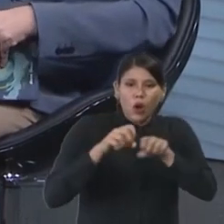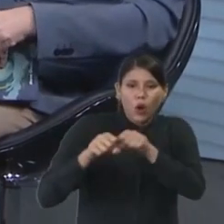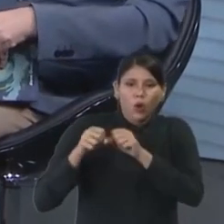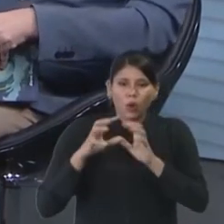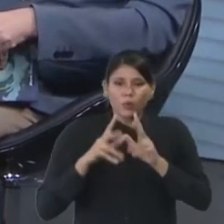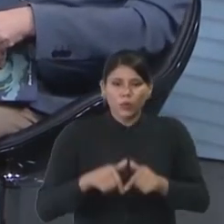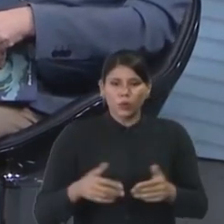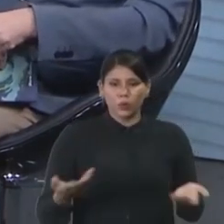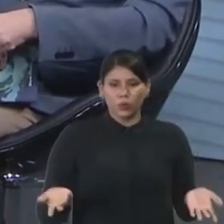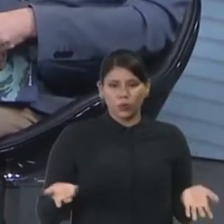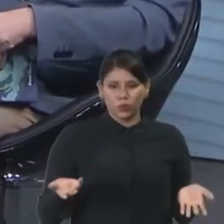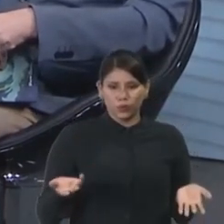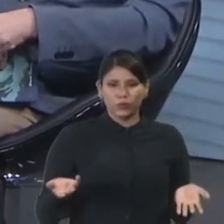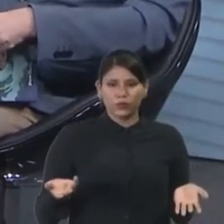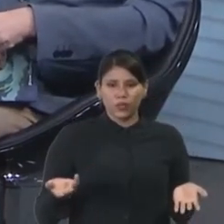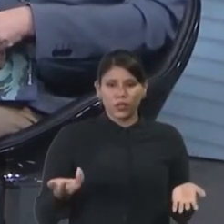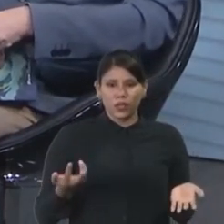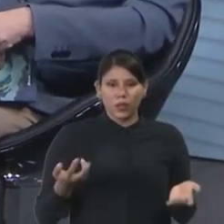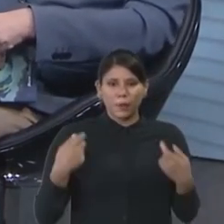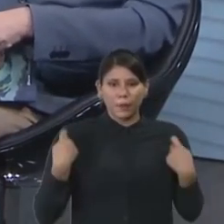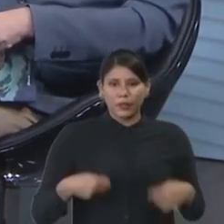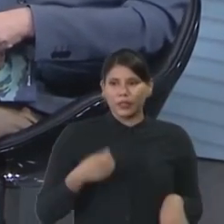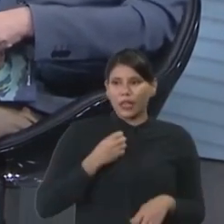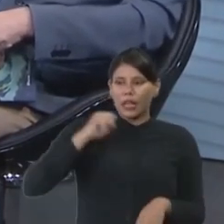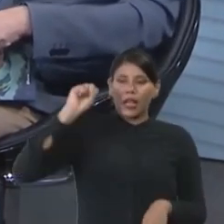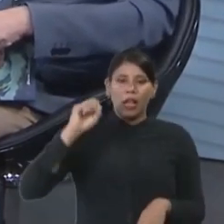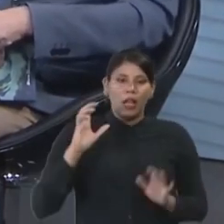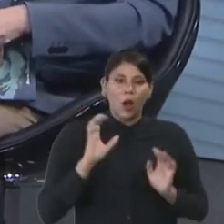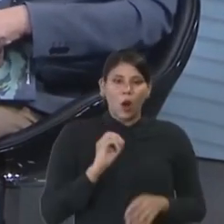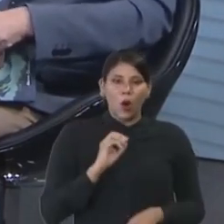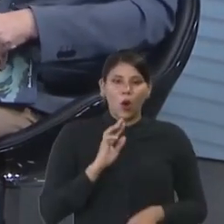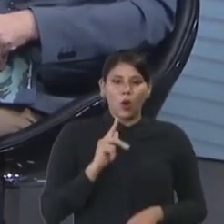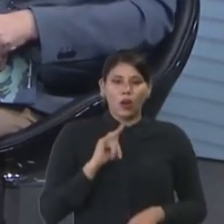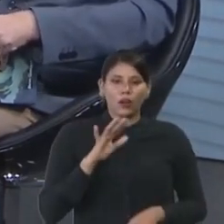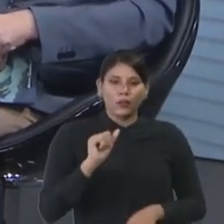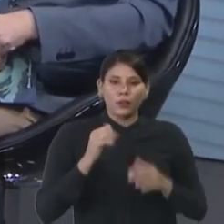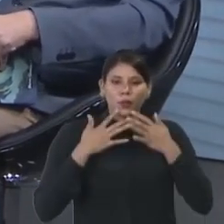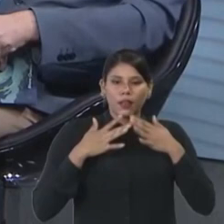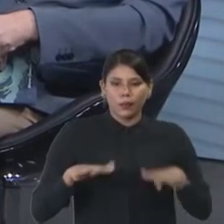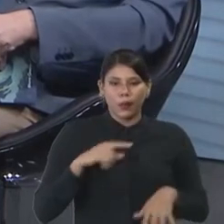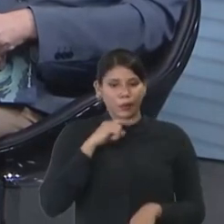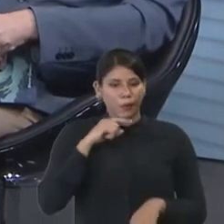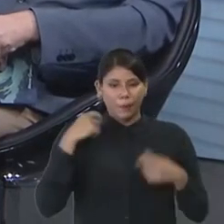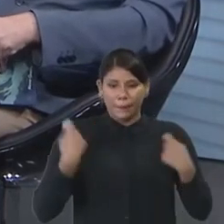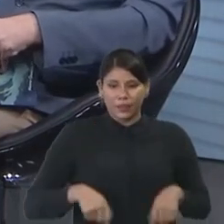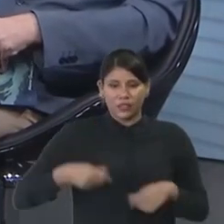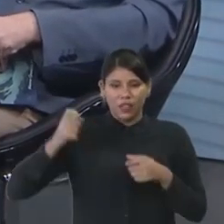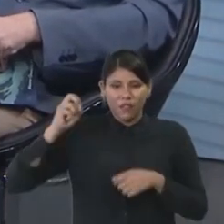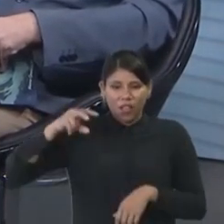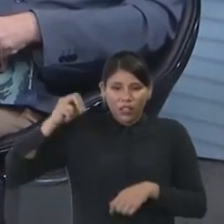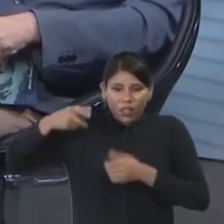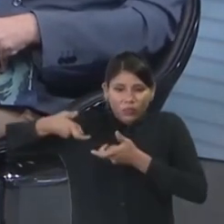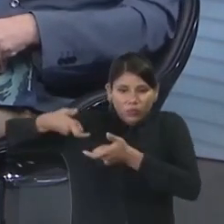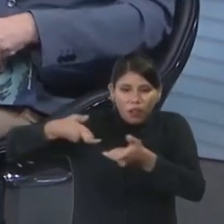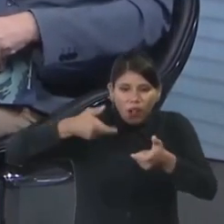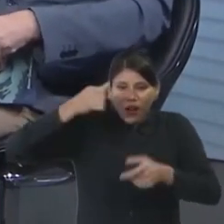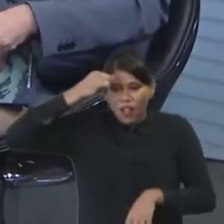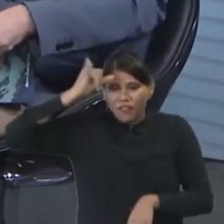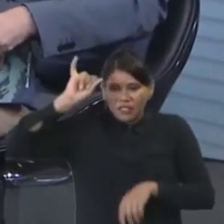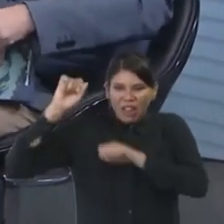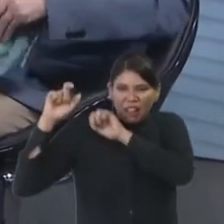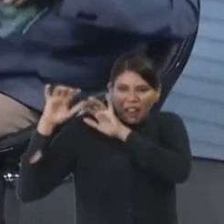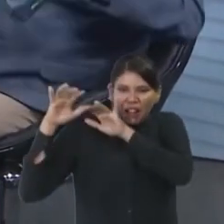mais para você sonhar que tem tudo orgânico. Não é assim. Agora, nós precisamos avançar em limites